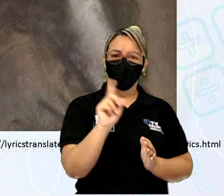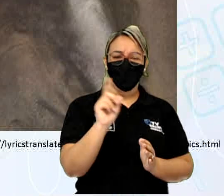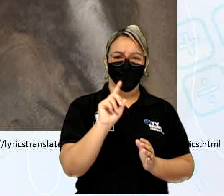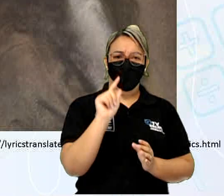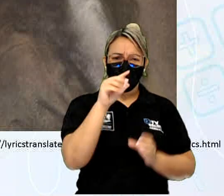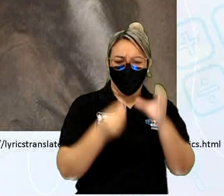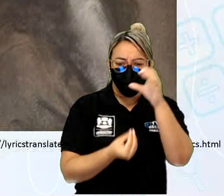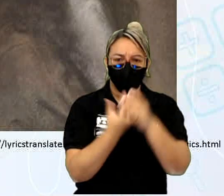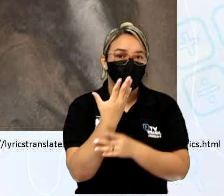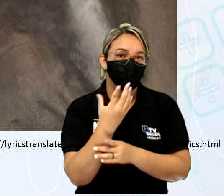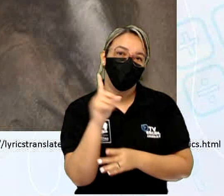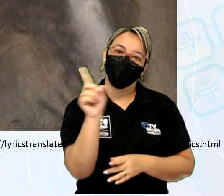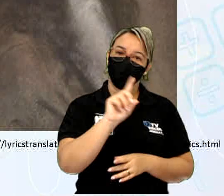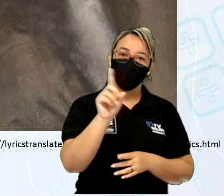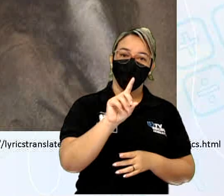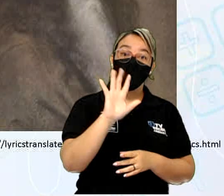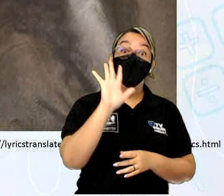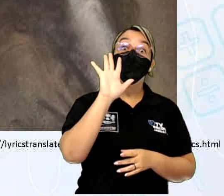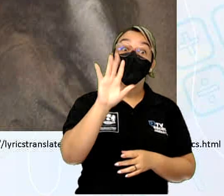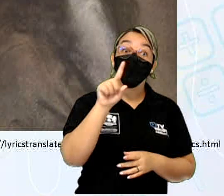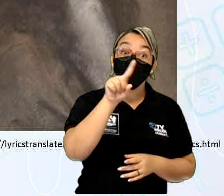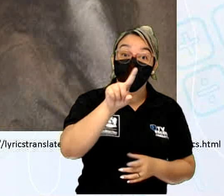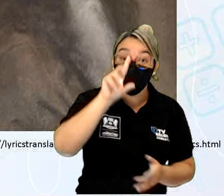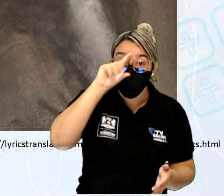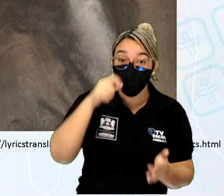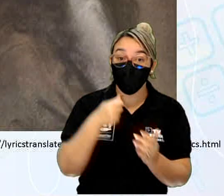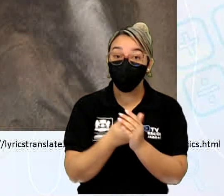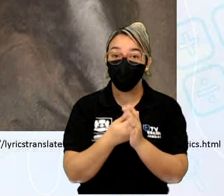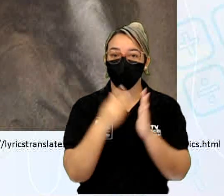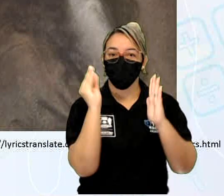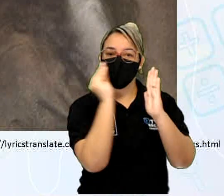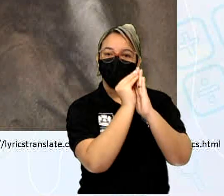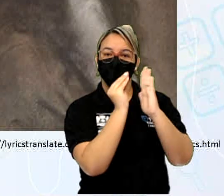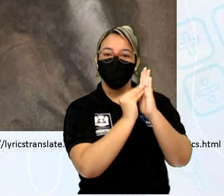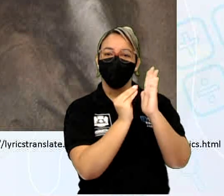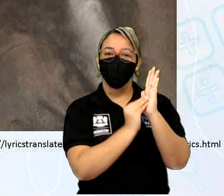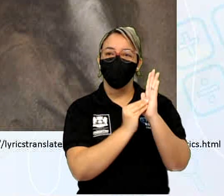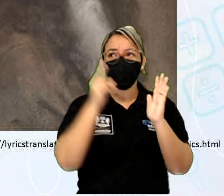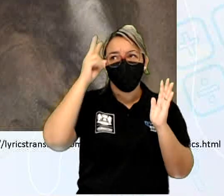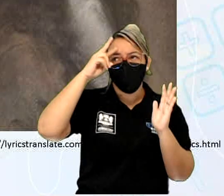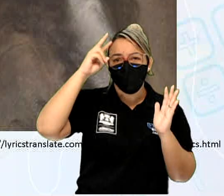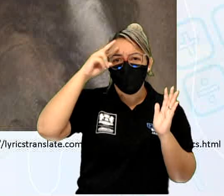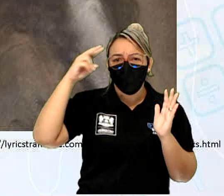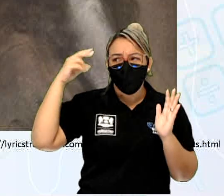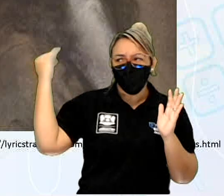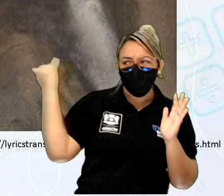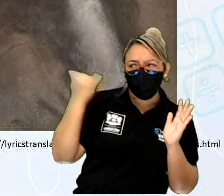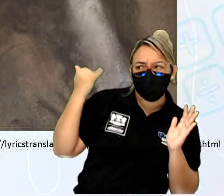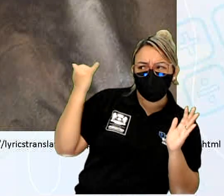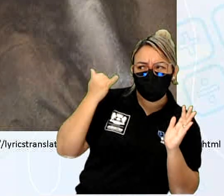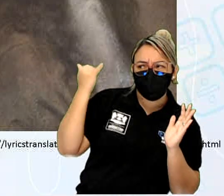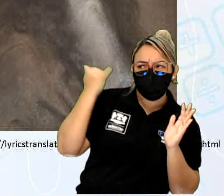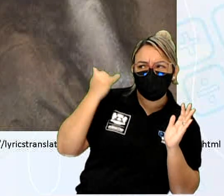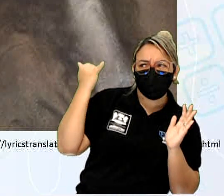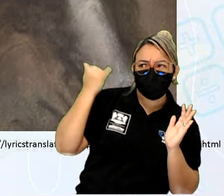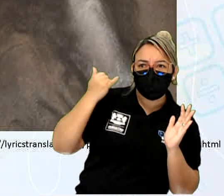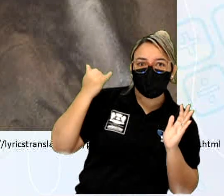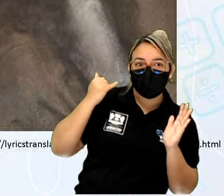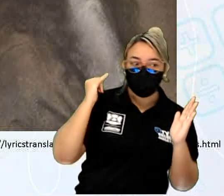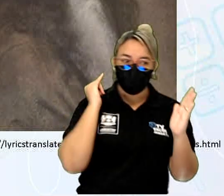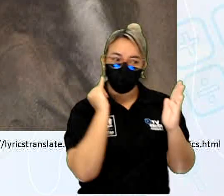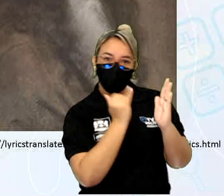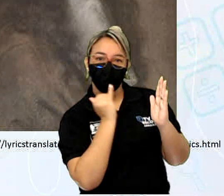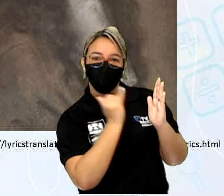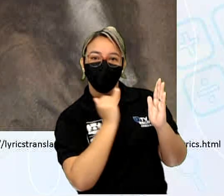criado por eles, mas ele resolveu registrar com o seu jeito histórias que ele ouvia na sua infância e que agradavam também aos seus